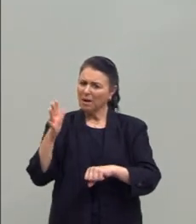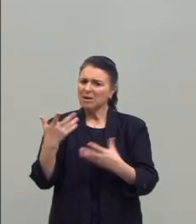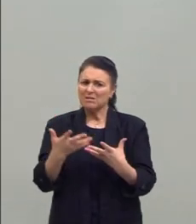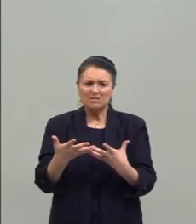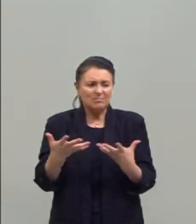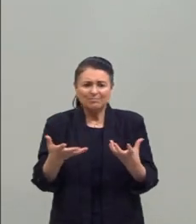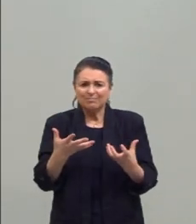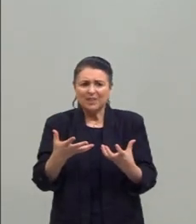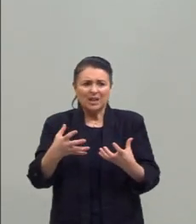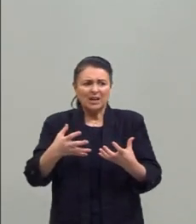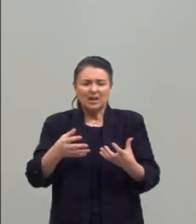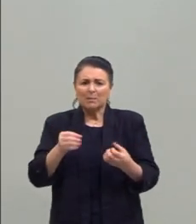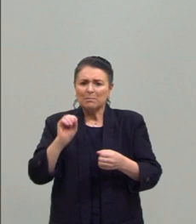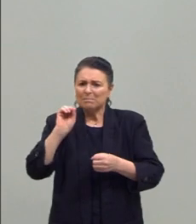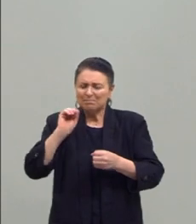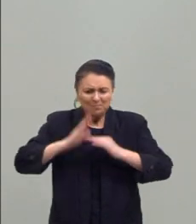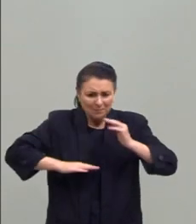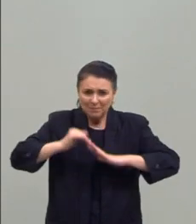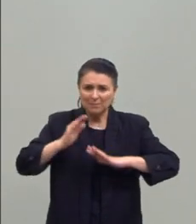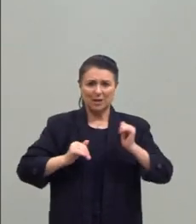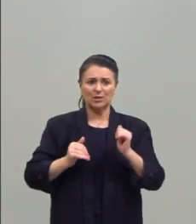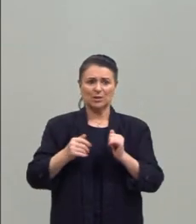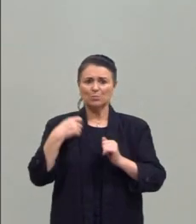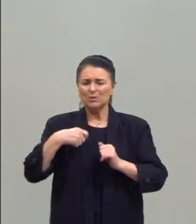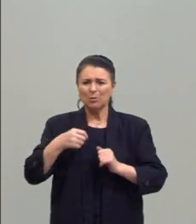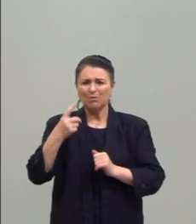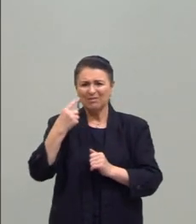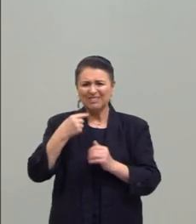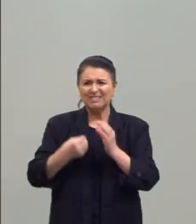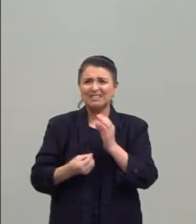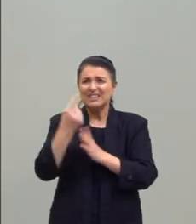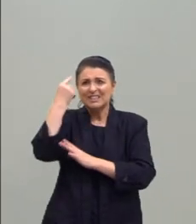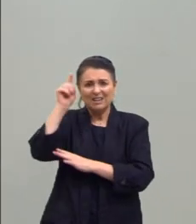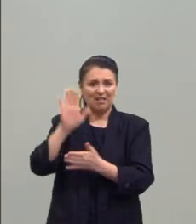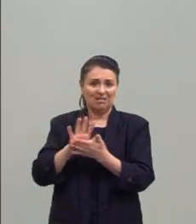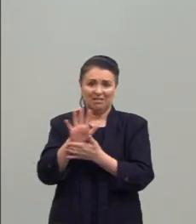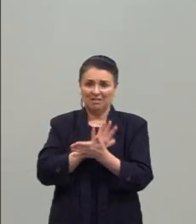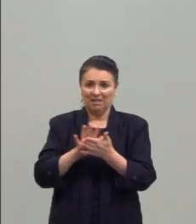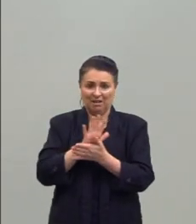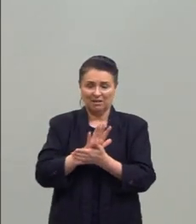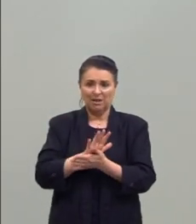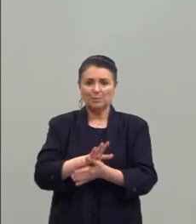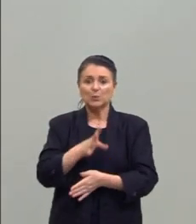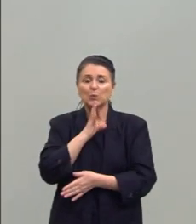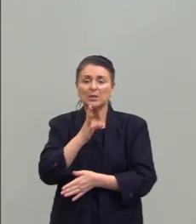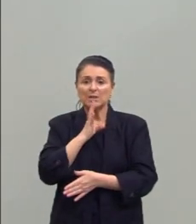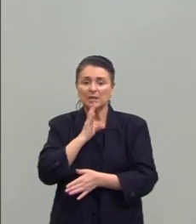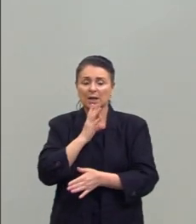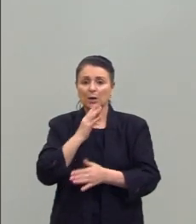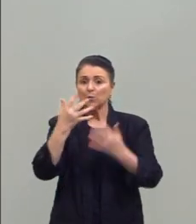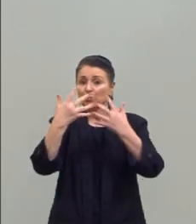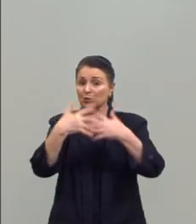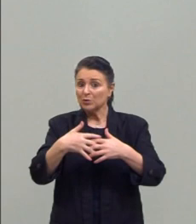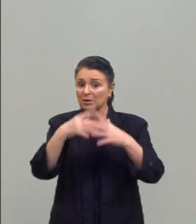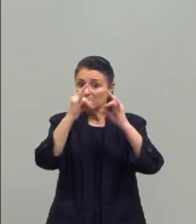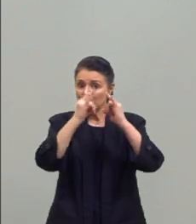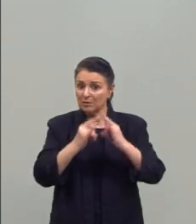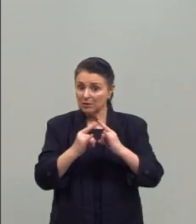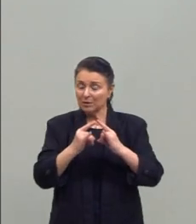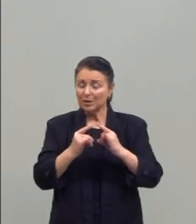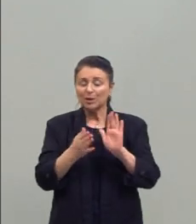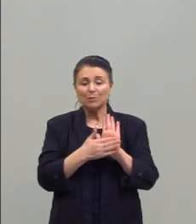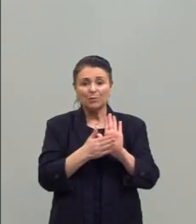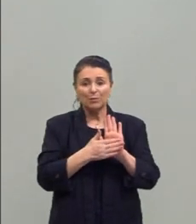inventar a roda nessa intervenção. Eu preciso conhecer um pouquinho o funcionamento das instituições e eu posso propor uma